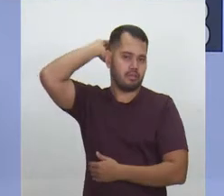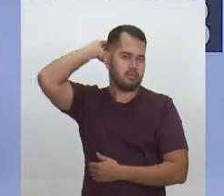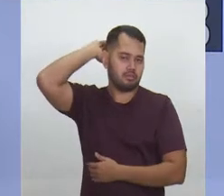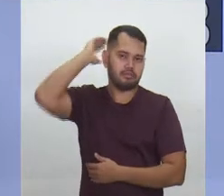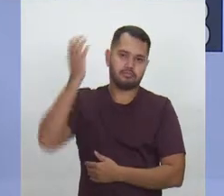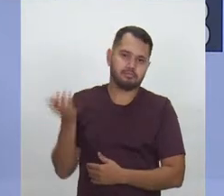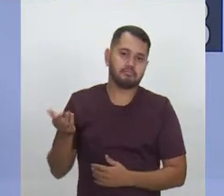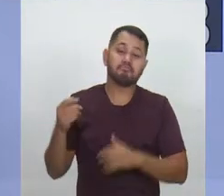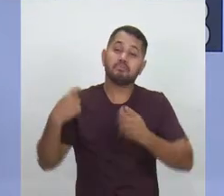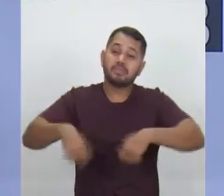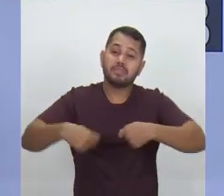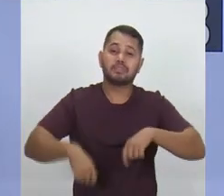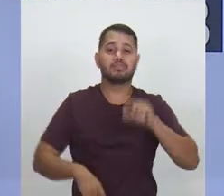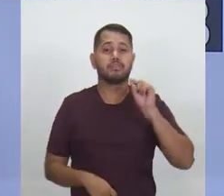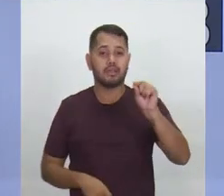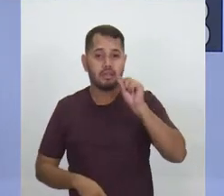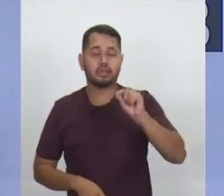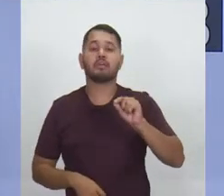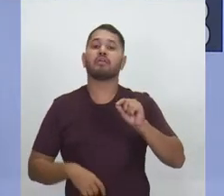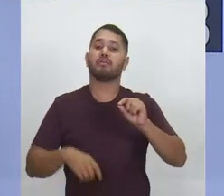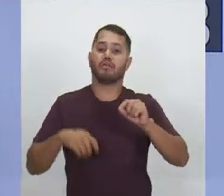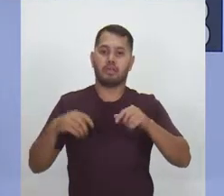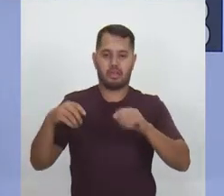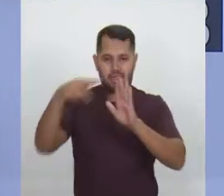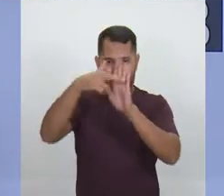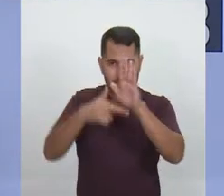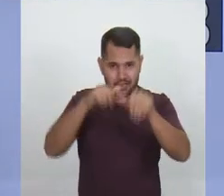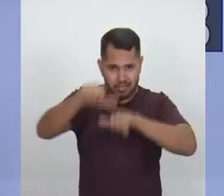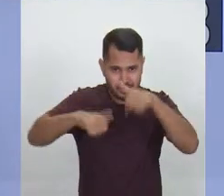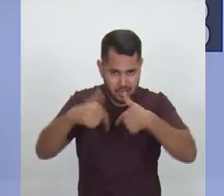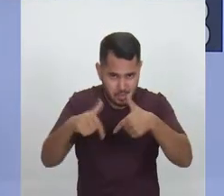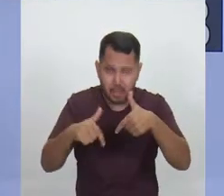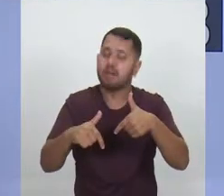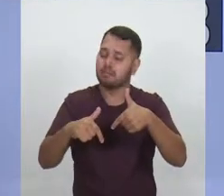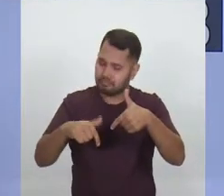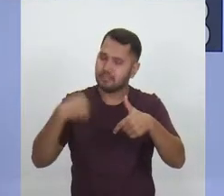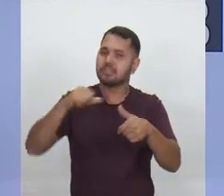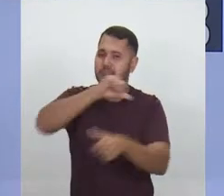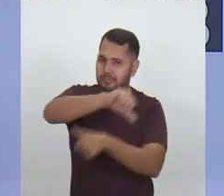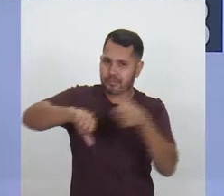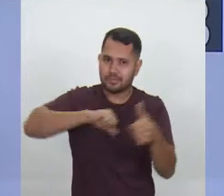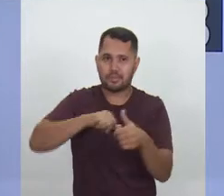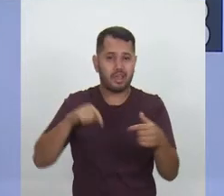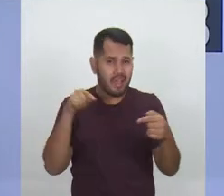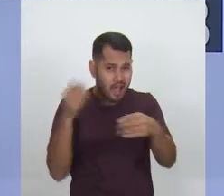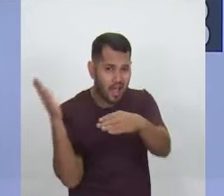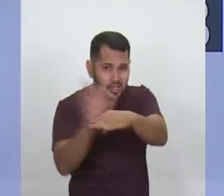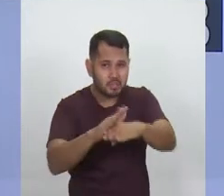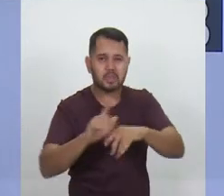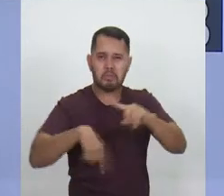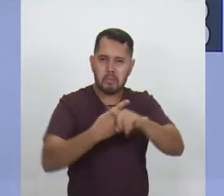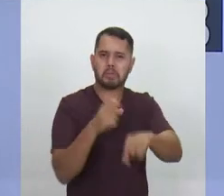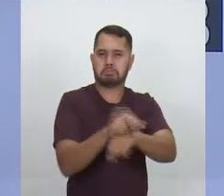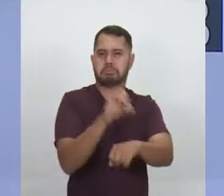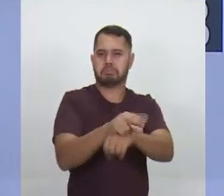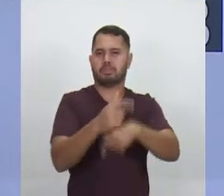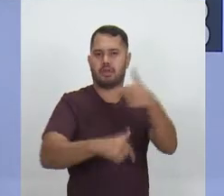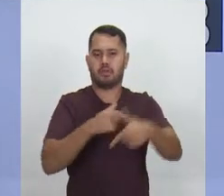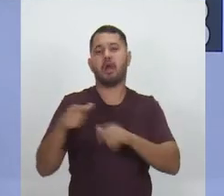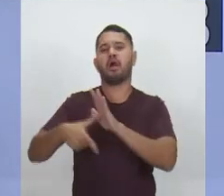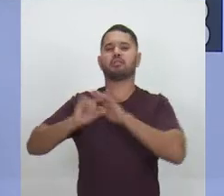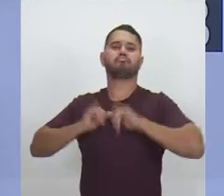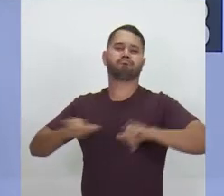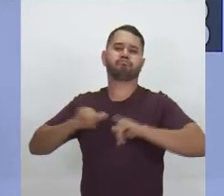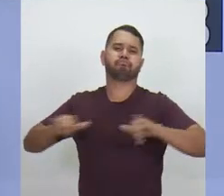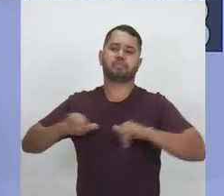É preciso rever essa reforma trabalhista. Essa reforma trabalhista não serviu para gerar emprego como eles anunciaram. Pelo